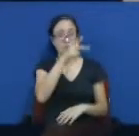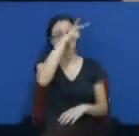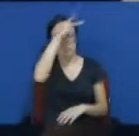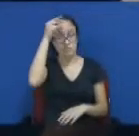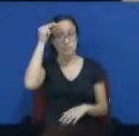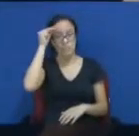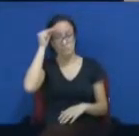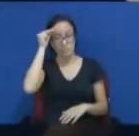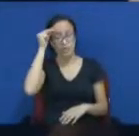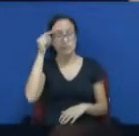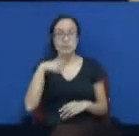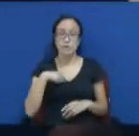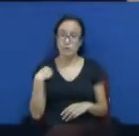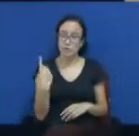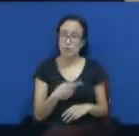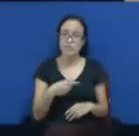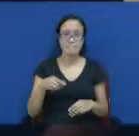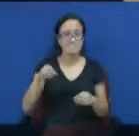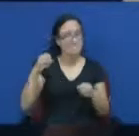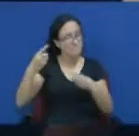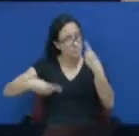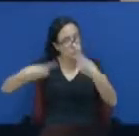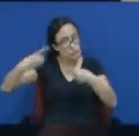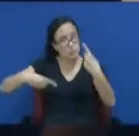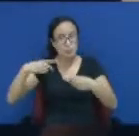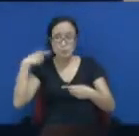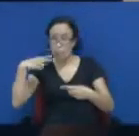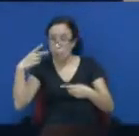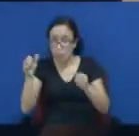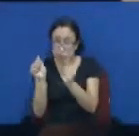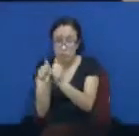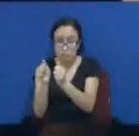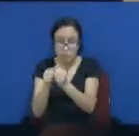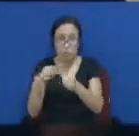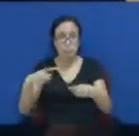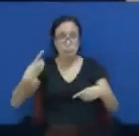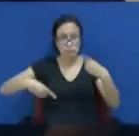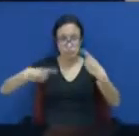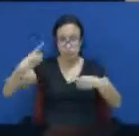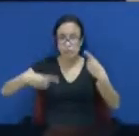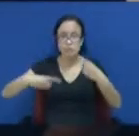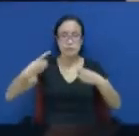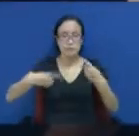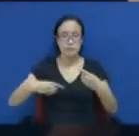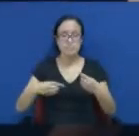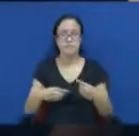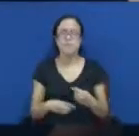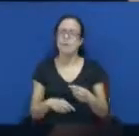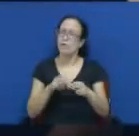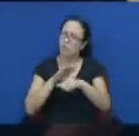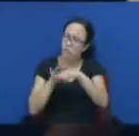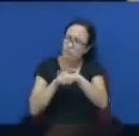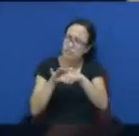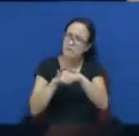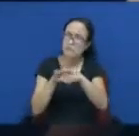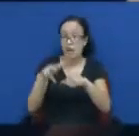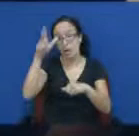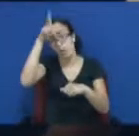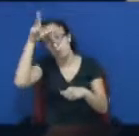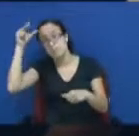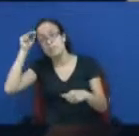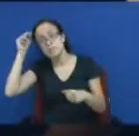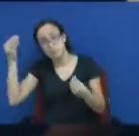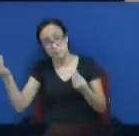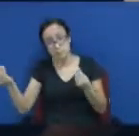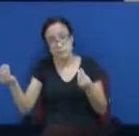discutir isso com os vereadores, porque cabe a essa casa dialogar com o Executivo para garantir